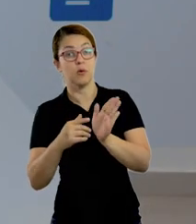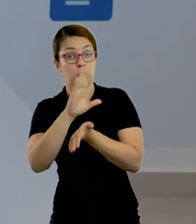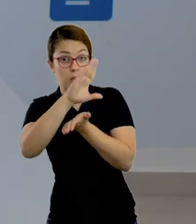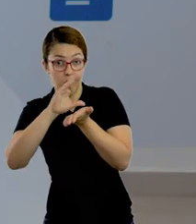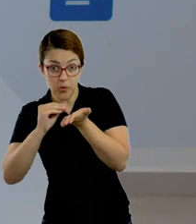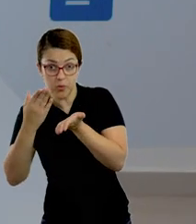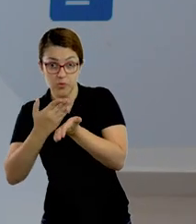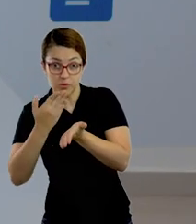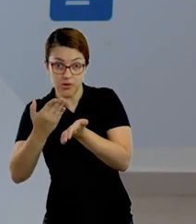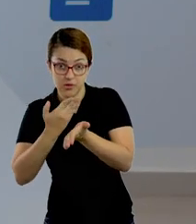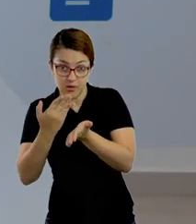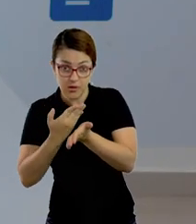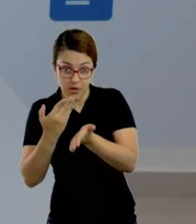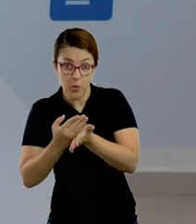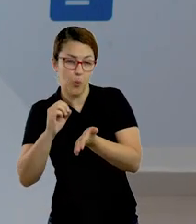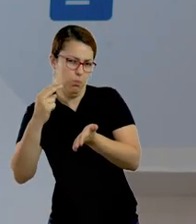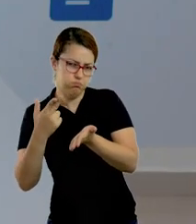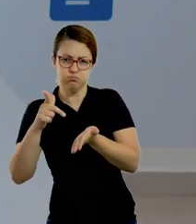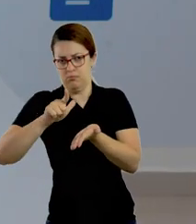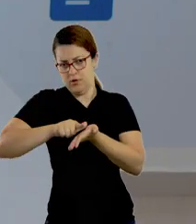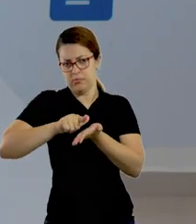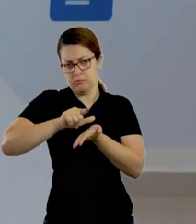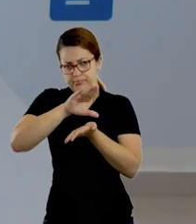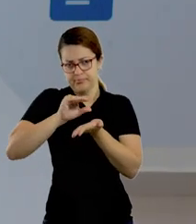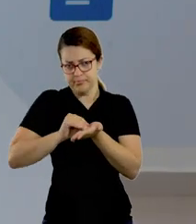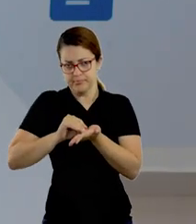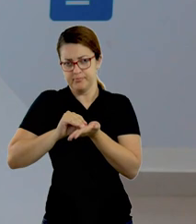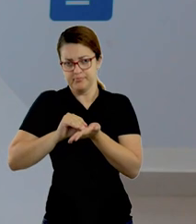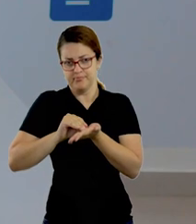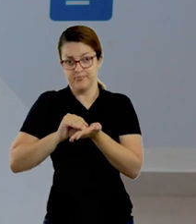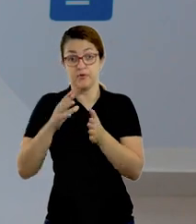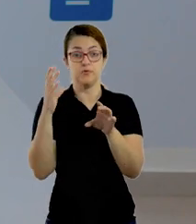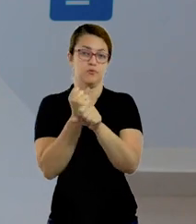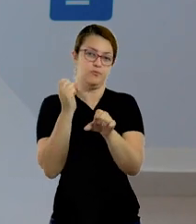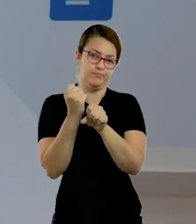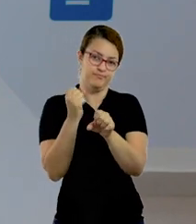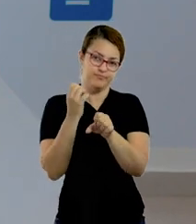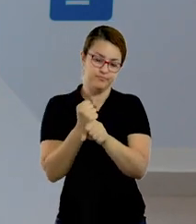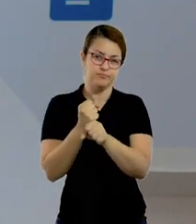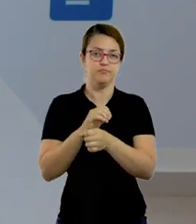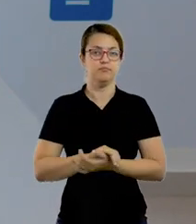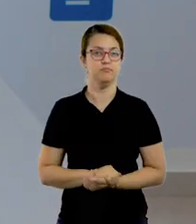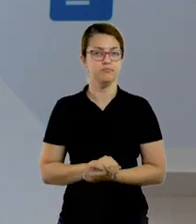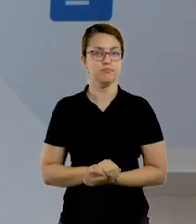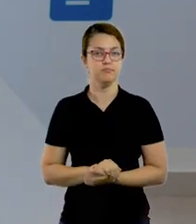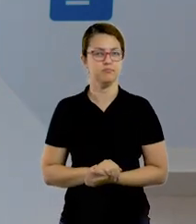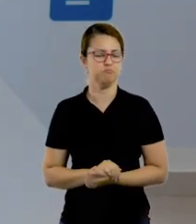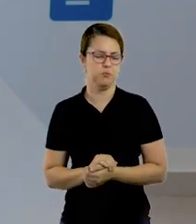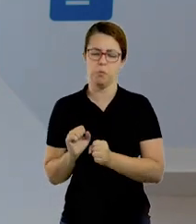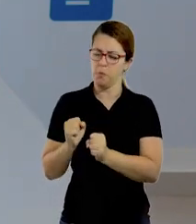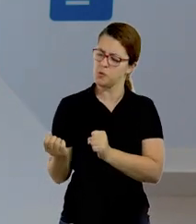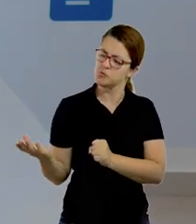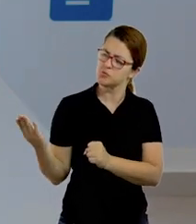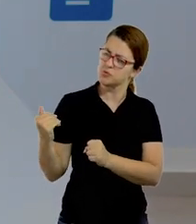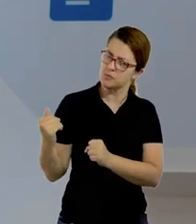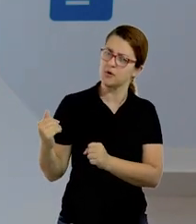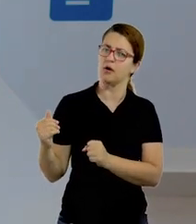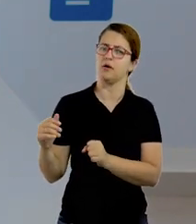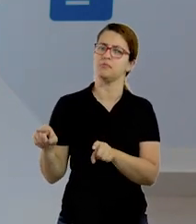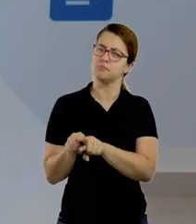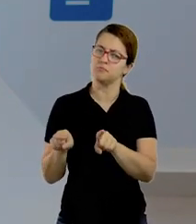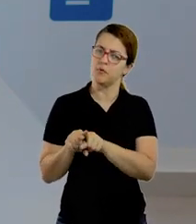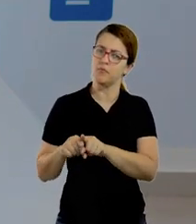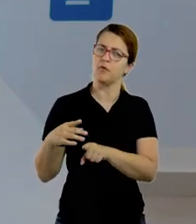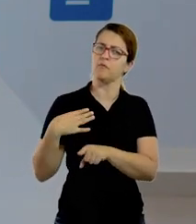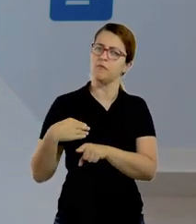caderno, para uma folha, ela pontua. Você pode brincar com ela, chamar os